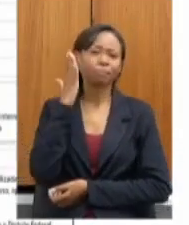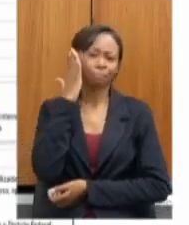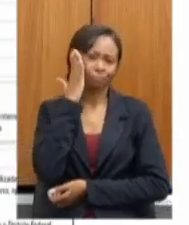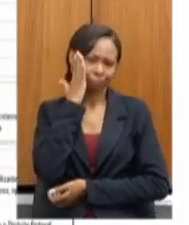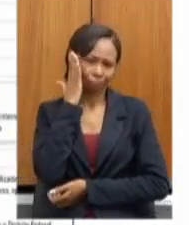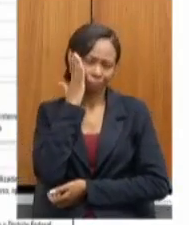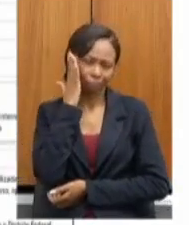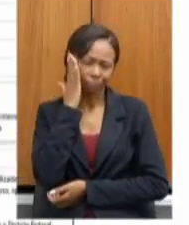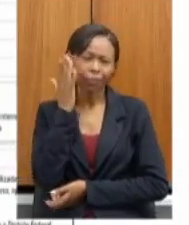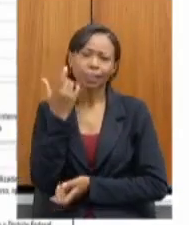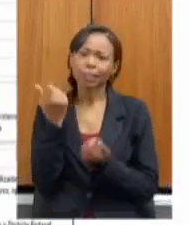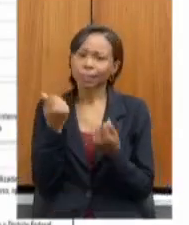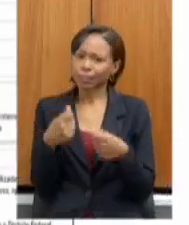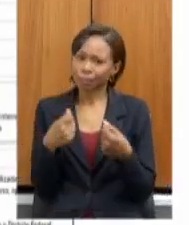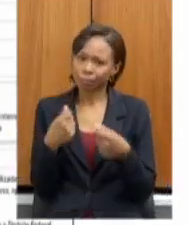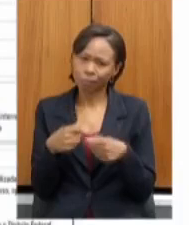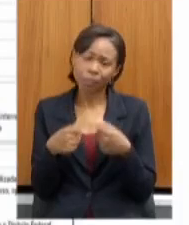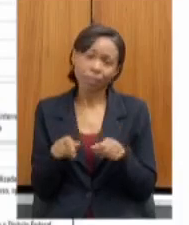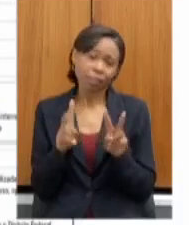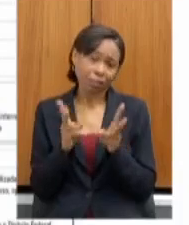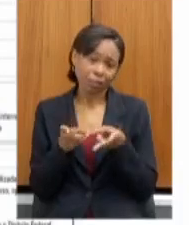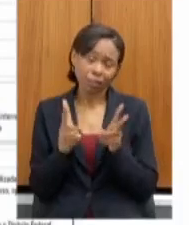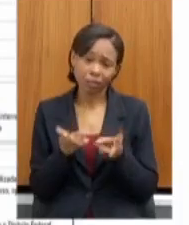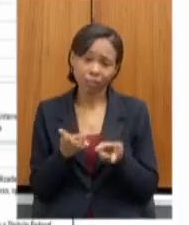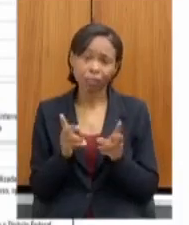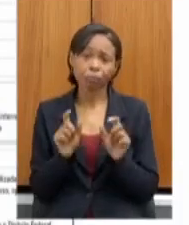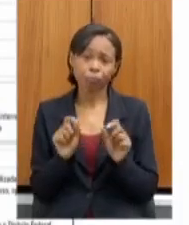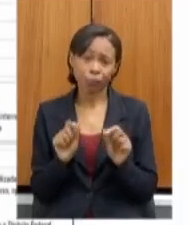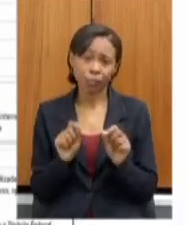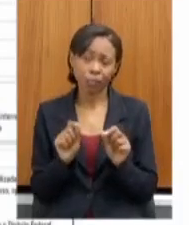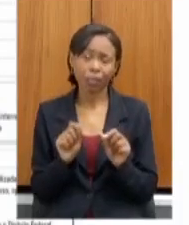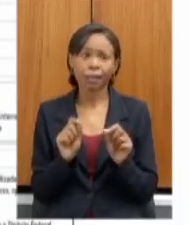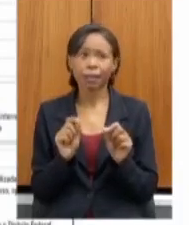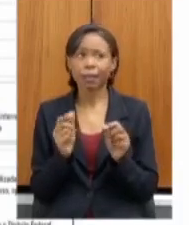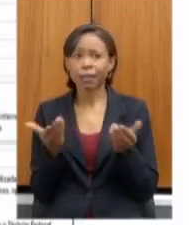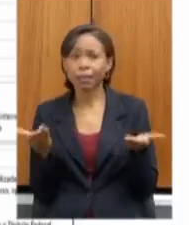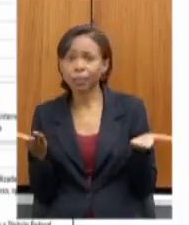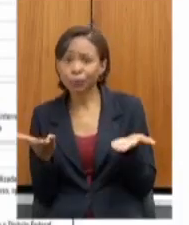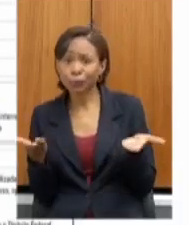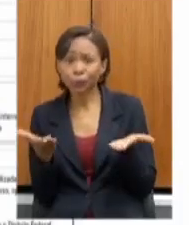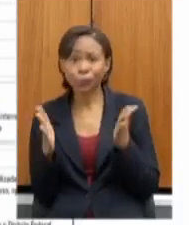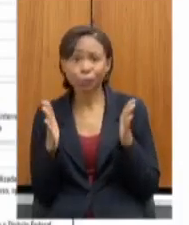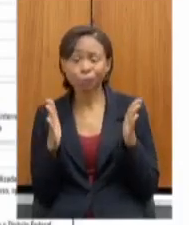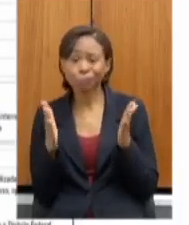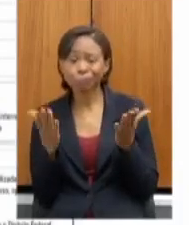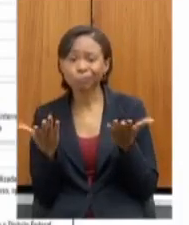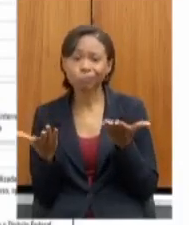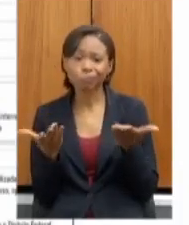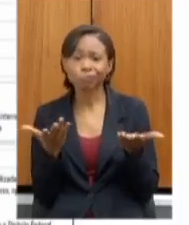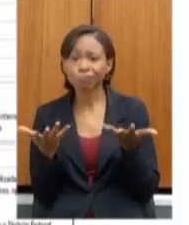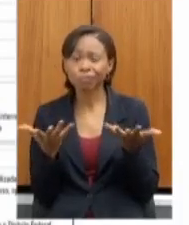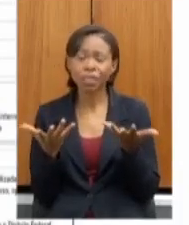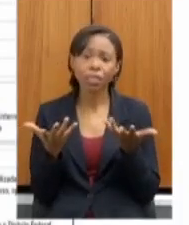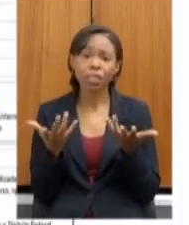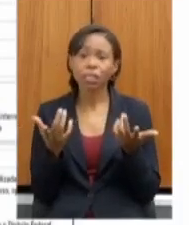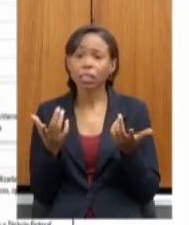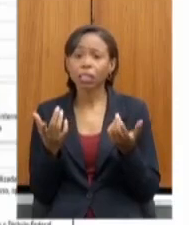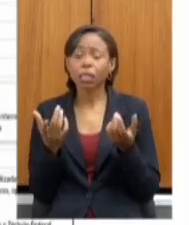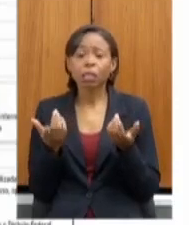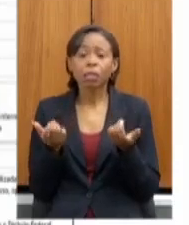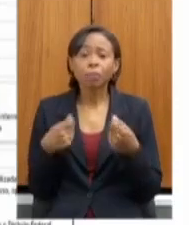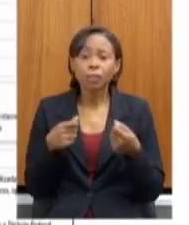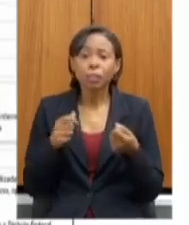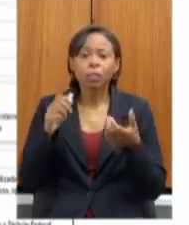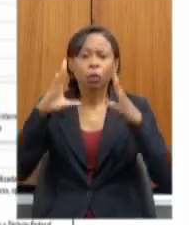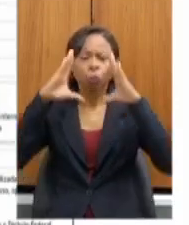a gente precisa a cada momento é fazer desse momento dessa situação uma situação de bastante conforto e